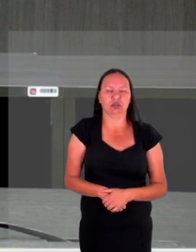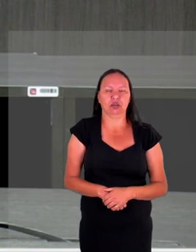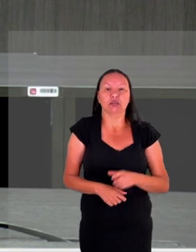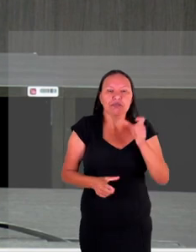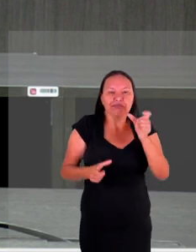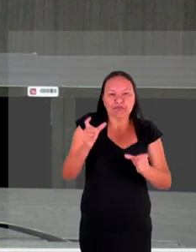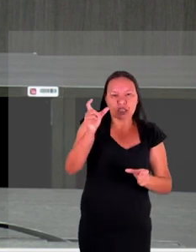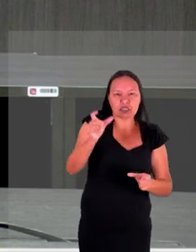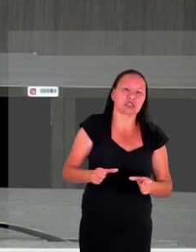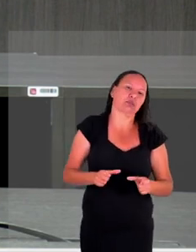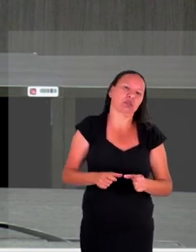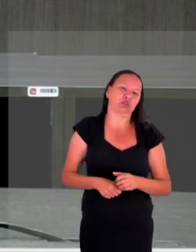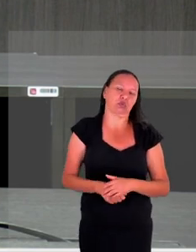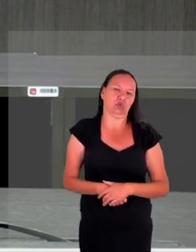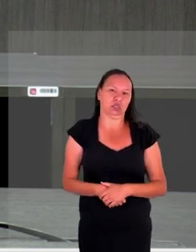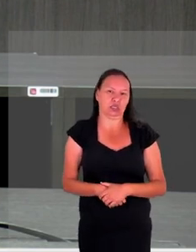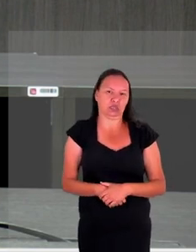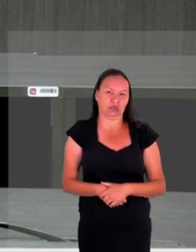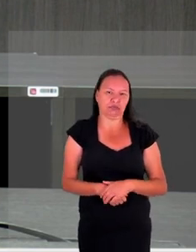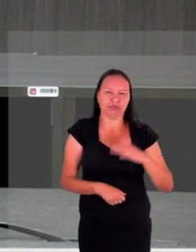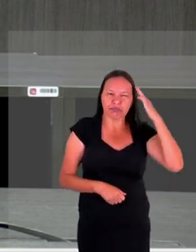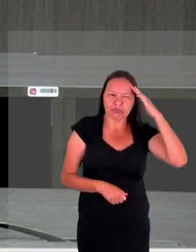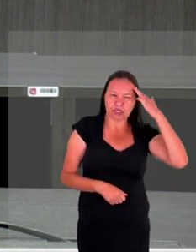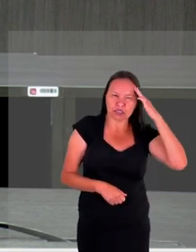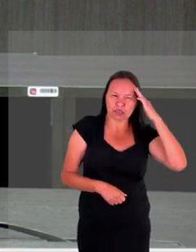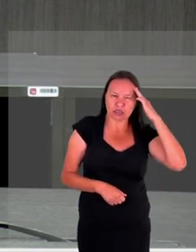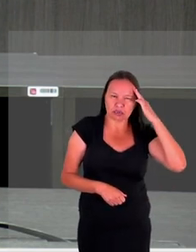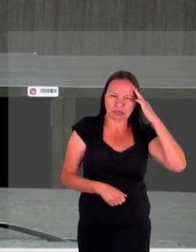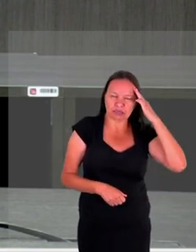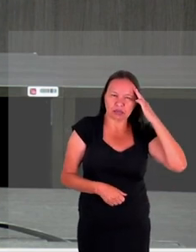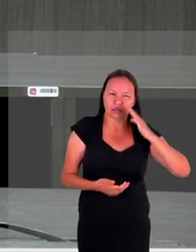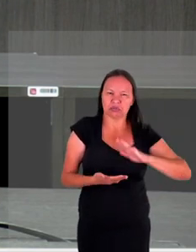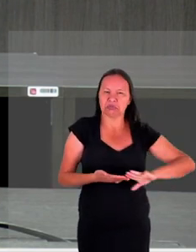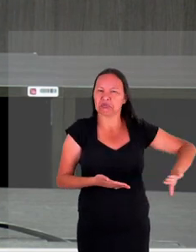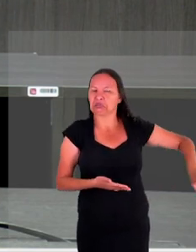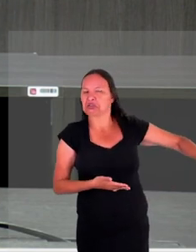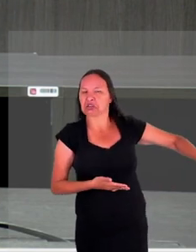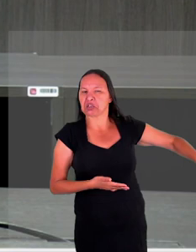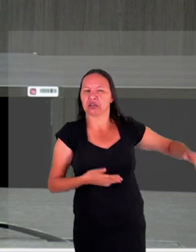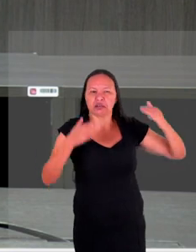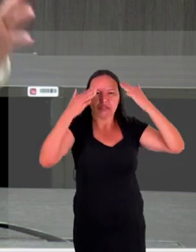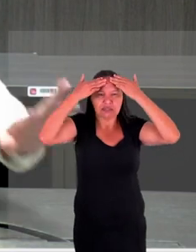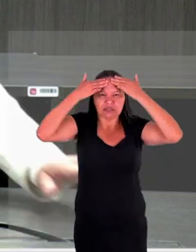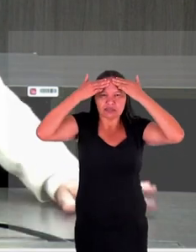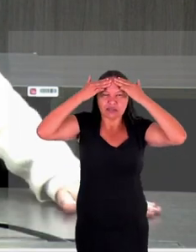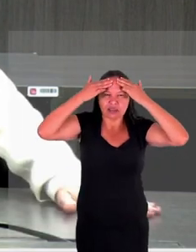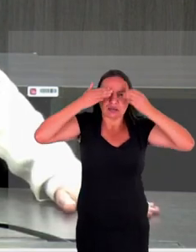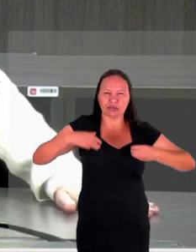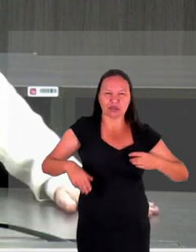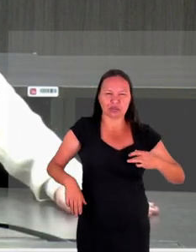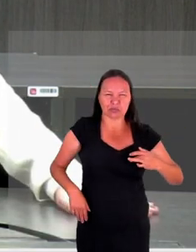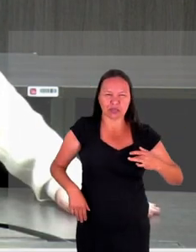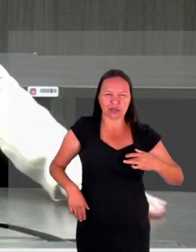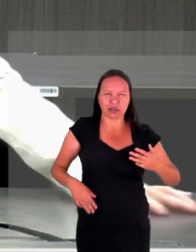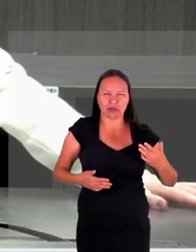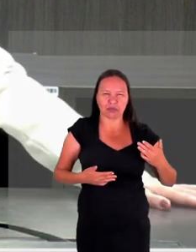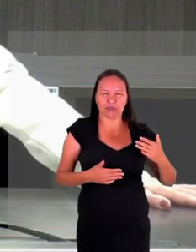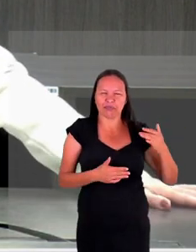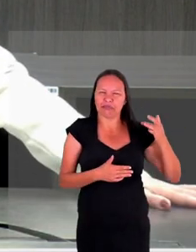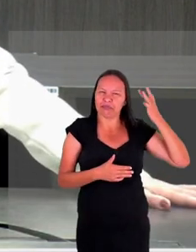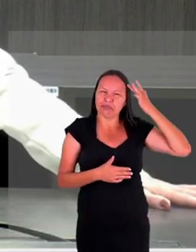pessoas né porque assim acho que pensar deixar a saúde mental para amanhã tudo bem numa situação de